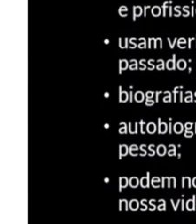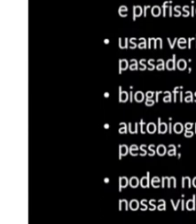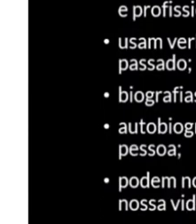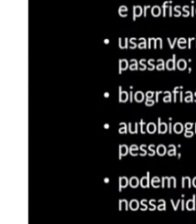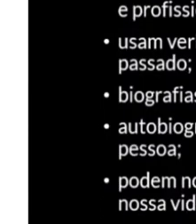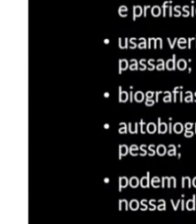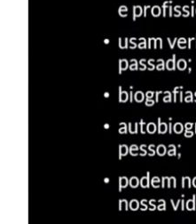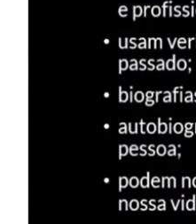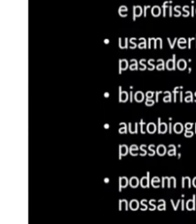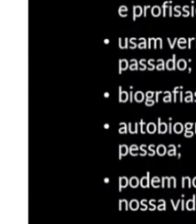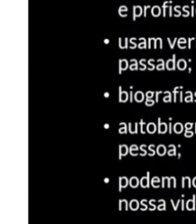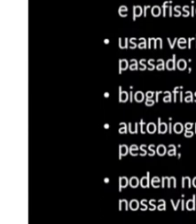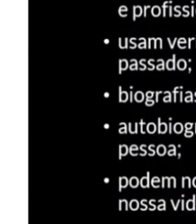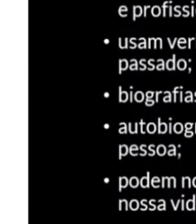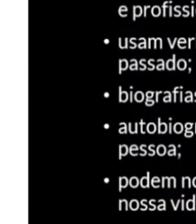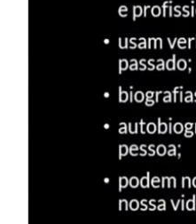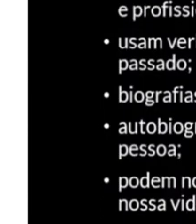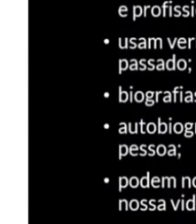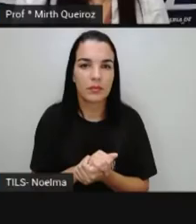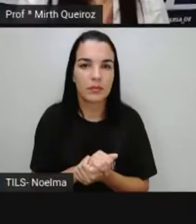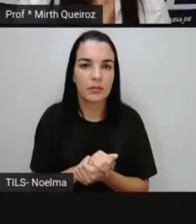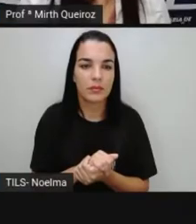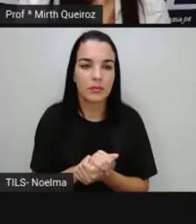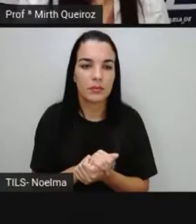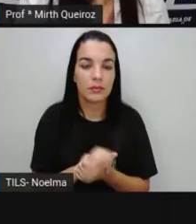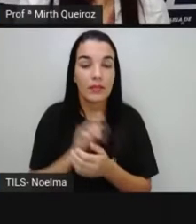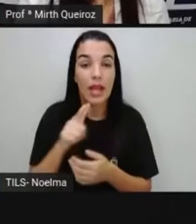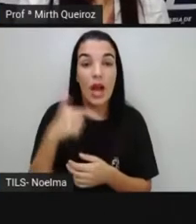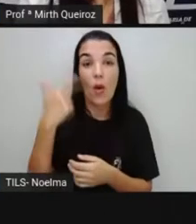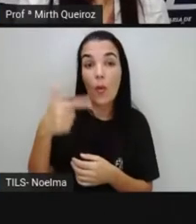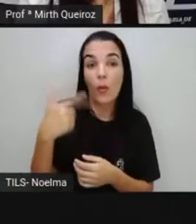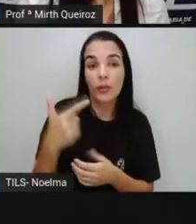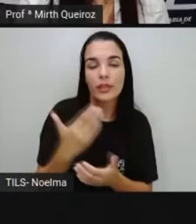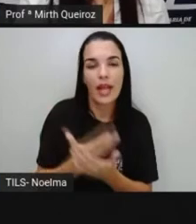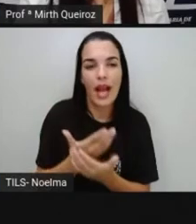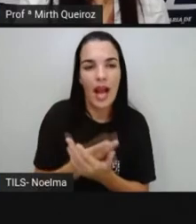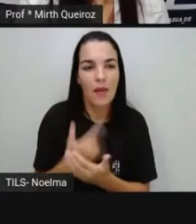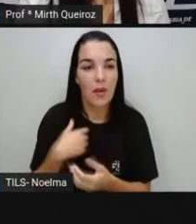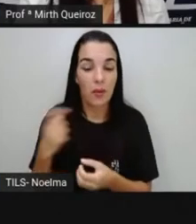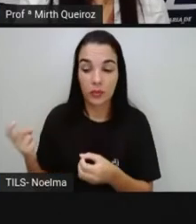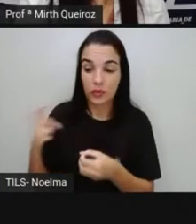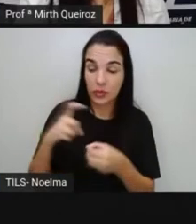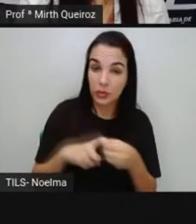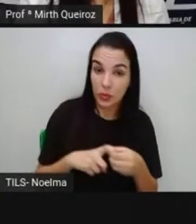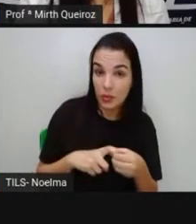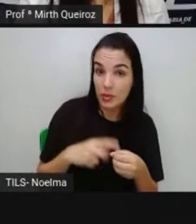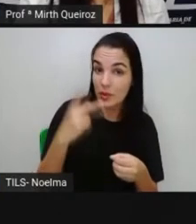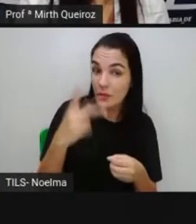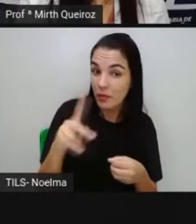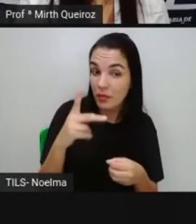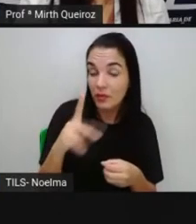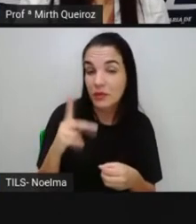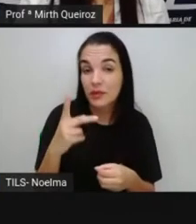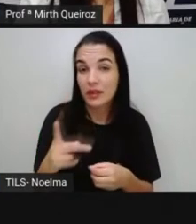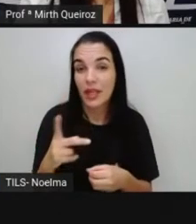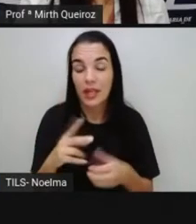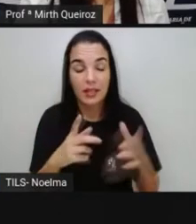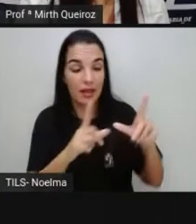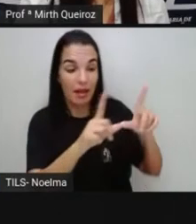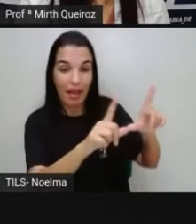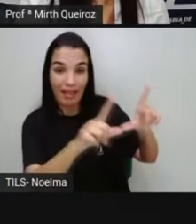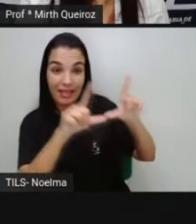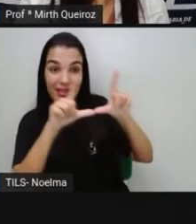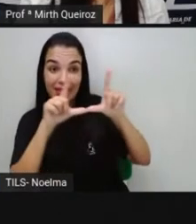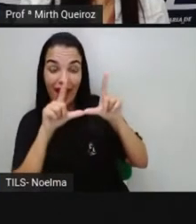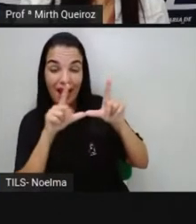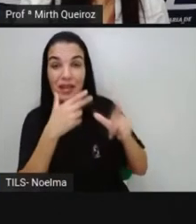estudos e até a próxima aula. Tchau! Na outra aula eu trouxe para vocês uma tela de Ivan Cruz e a